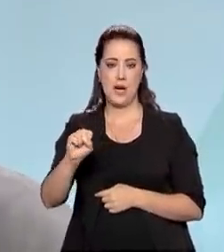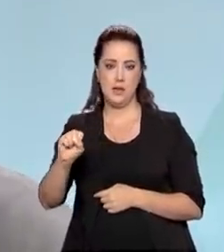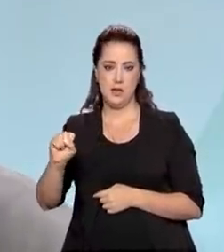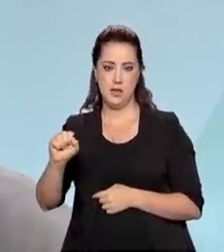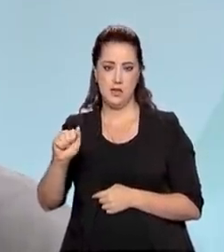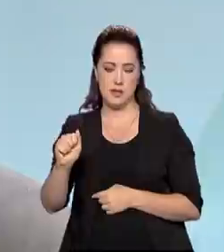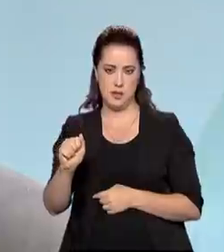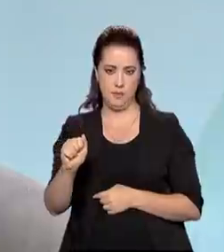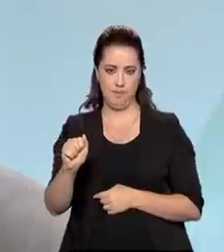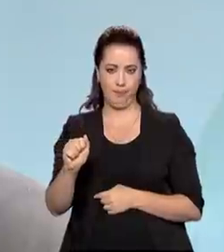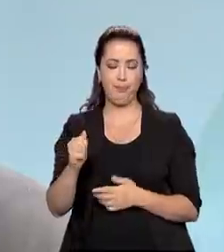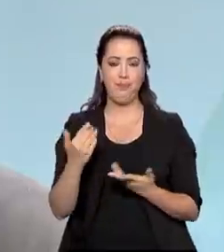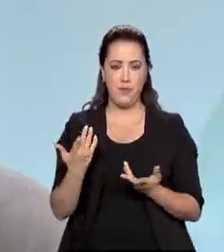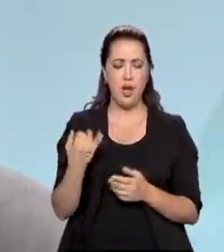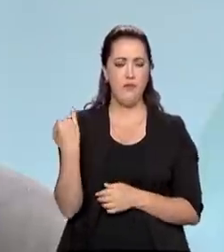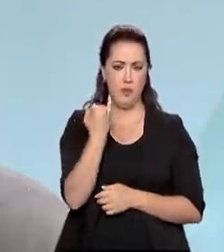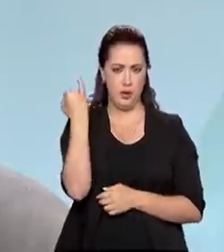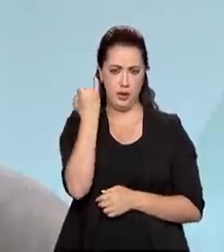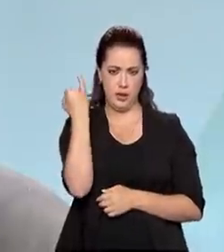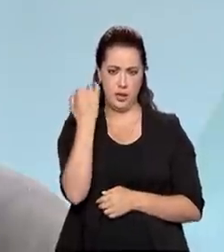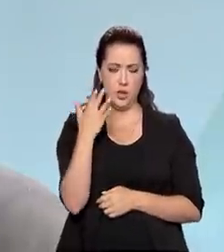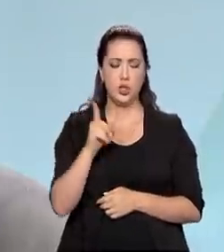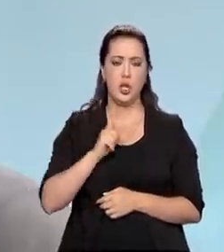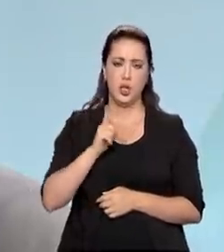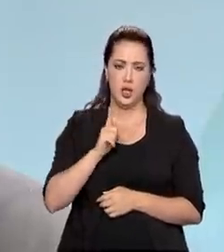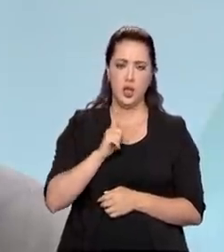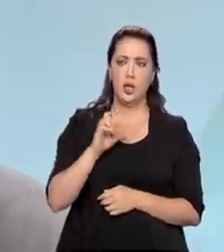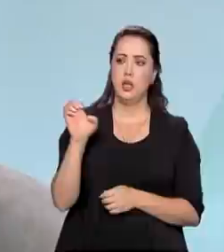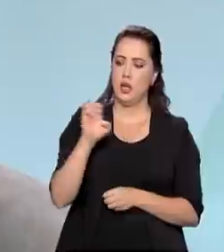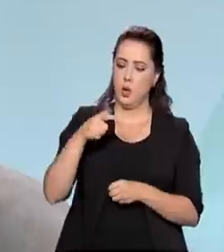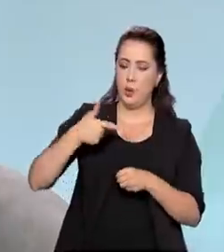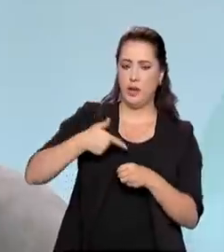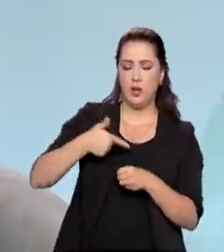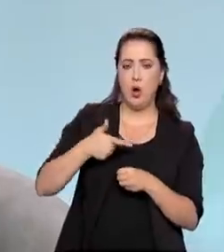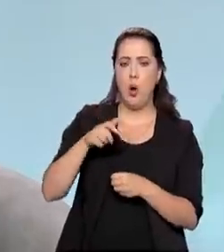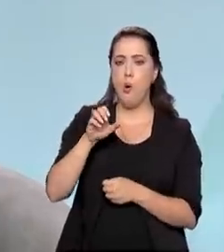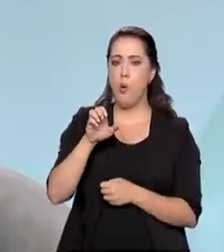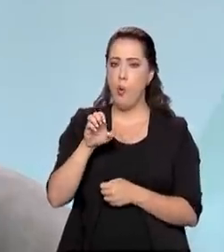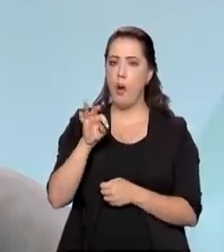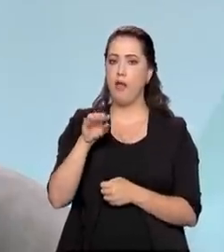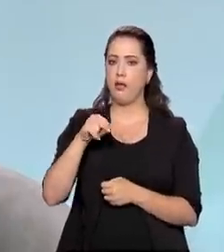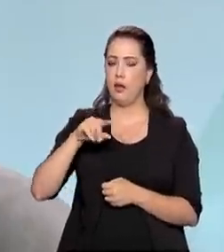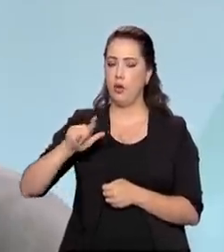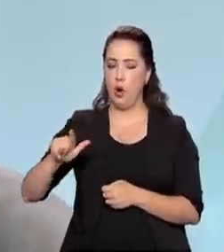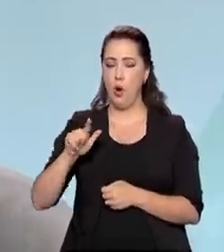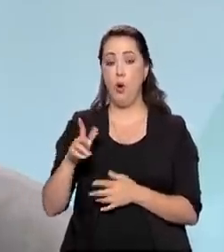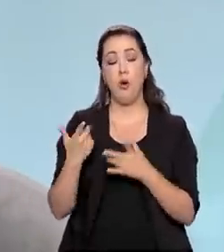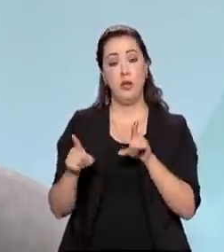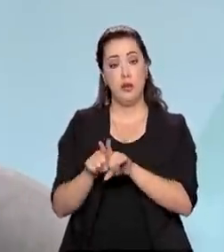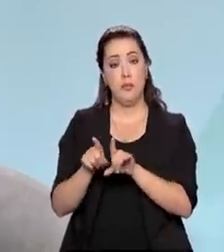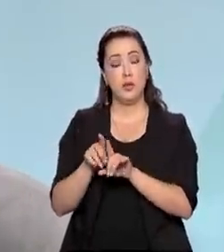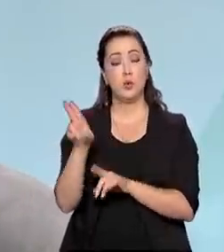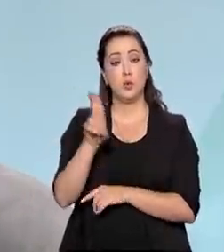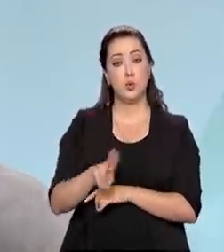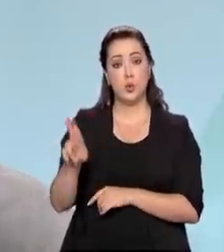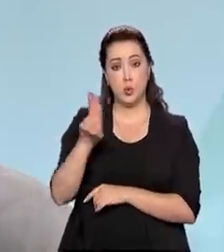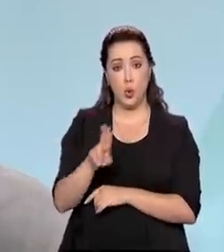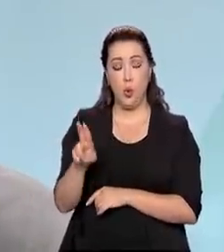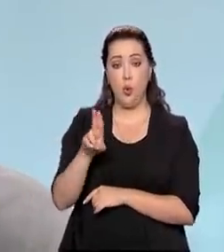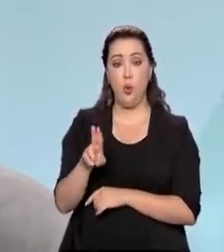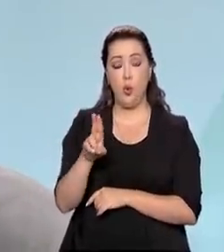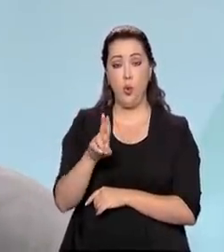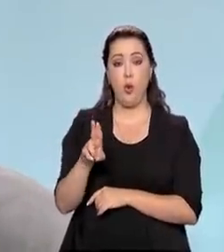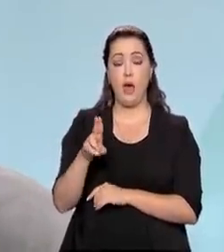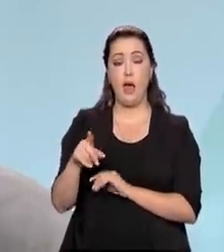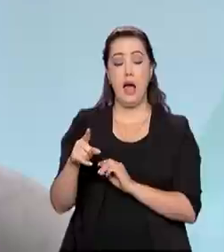a se queimar, além de produzir o etanol, que é muito importante para o setor automotivo, começou-se também a queimar o bagaço